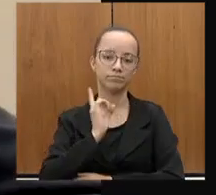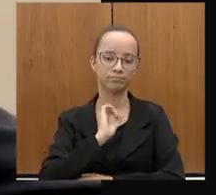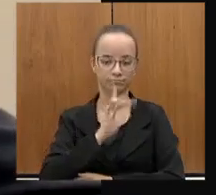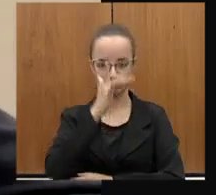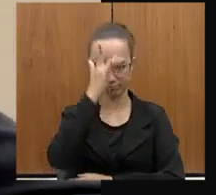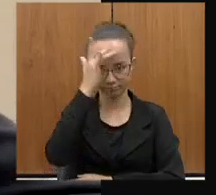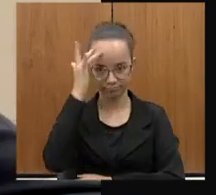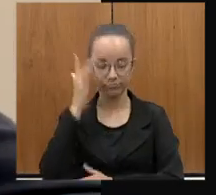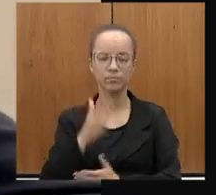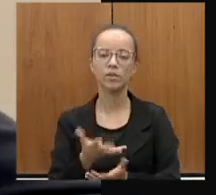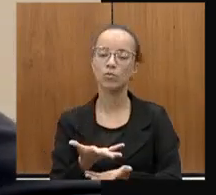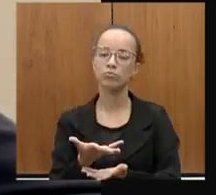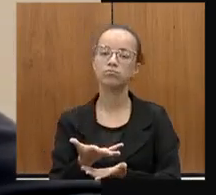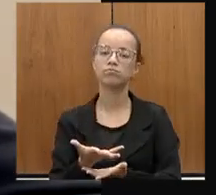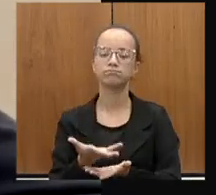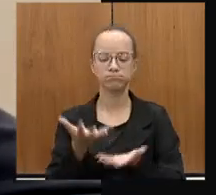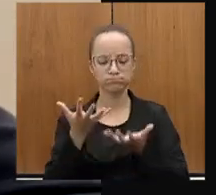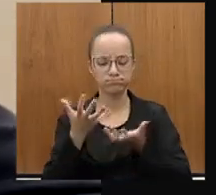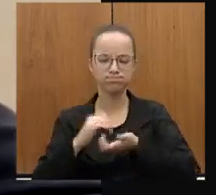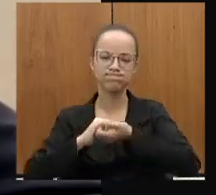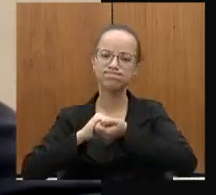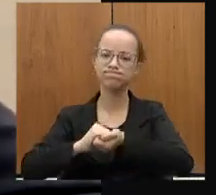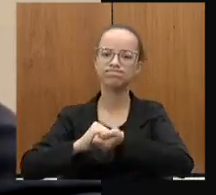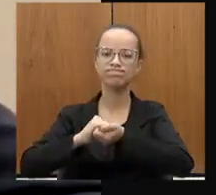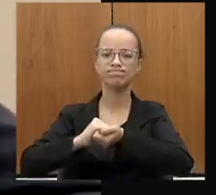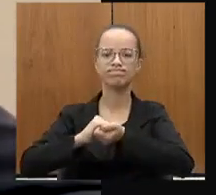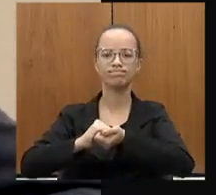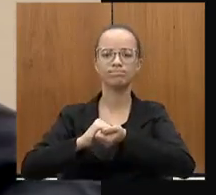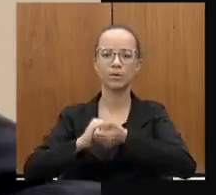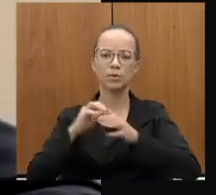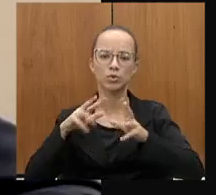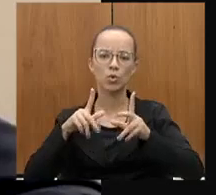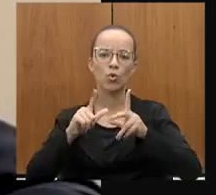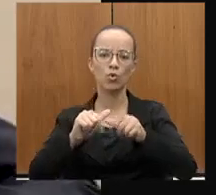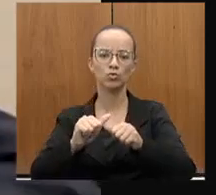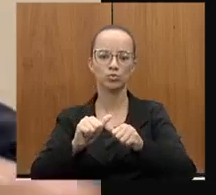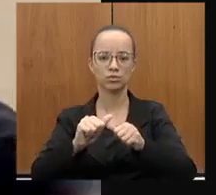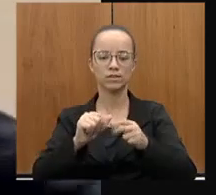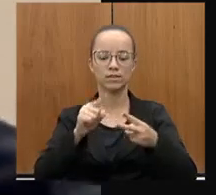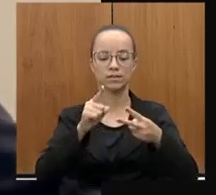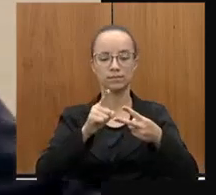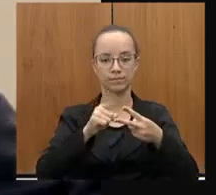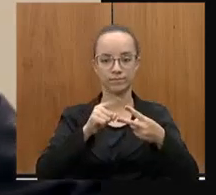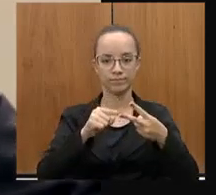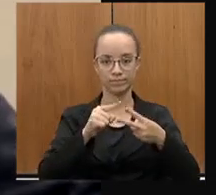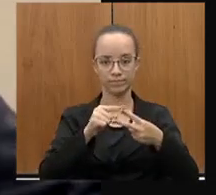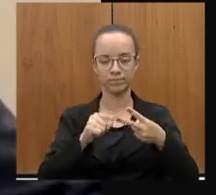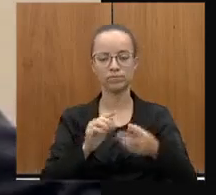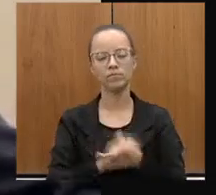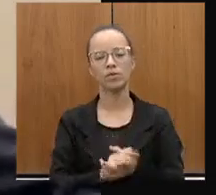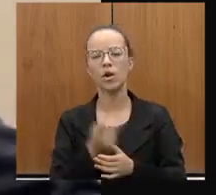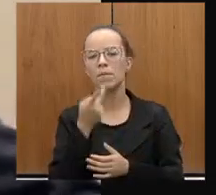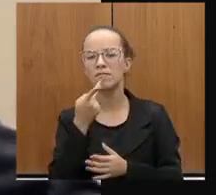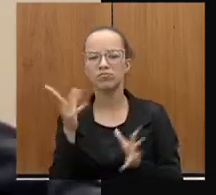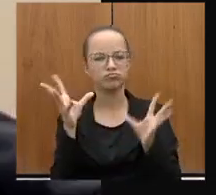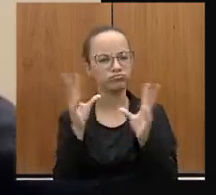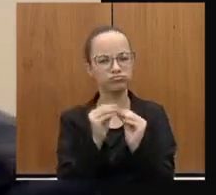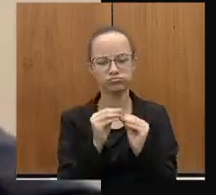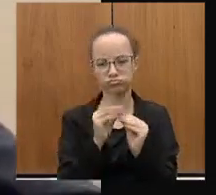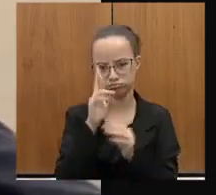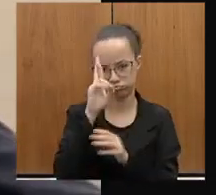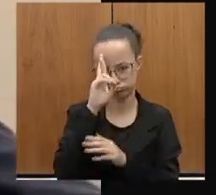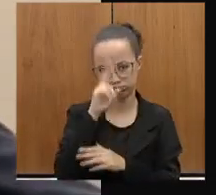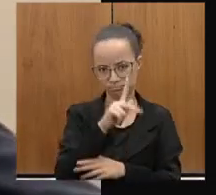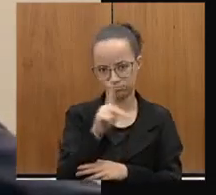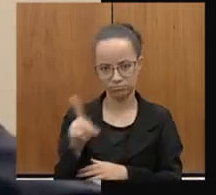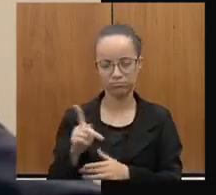dos dois, cumprimento todos os servidores do Estado, servidores da CEINFRA e DR. Minha fala será muito objetiva, caro presidente João